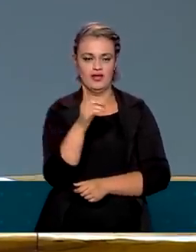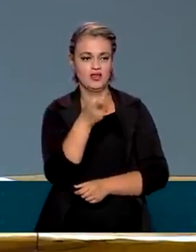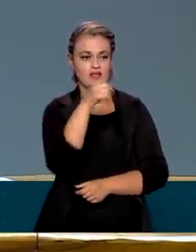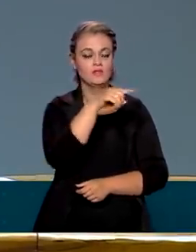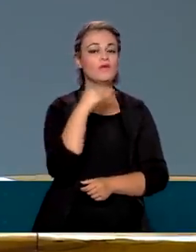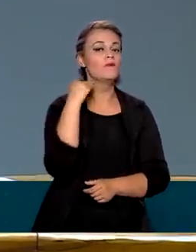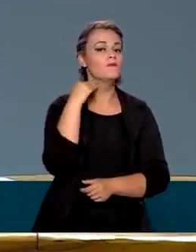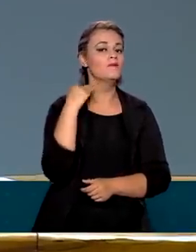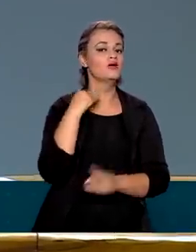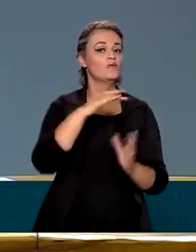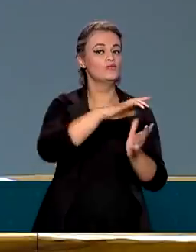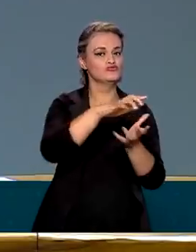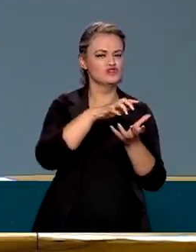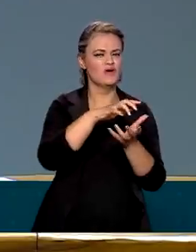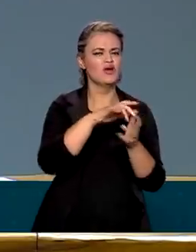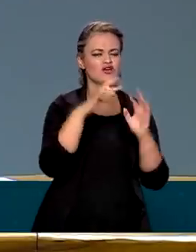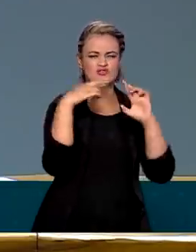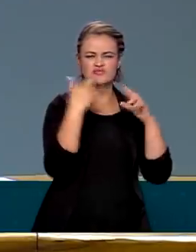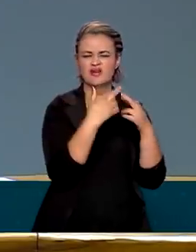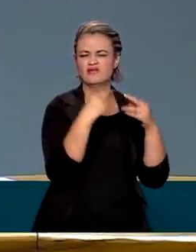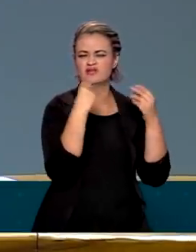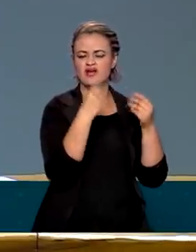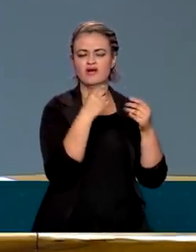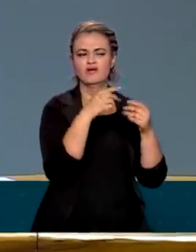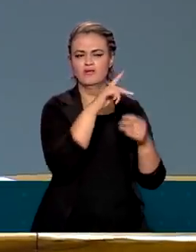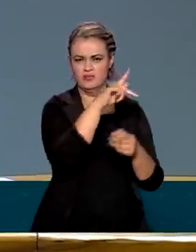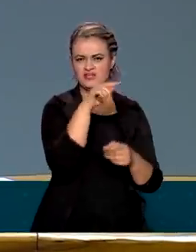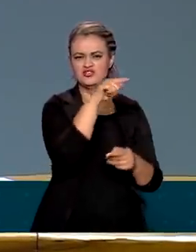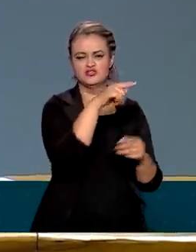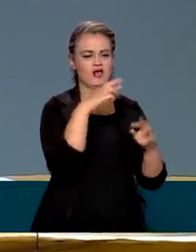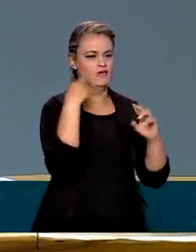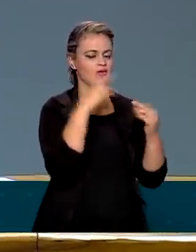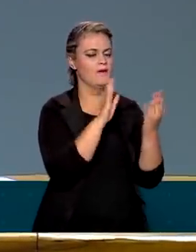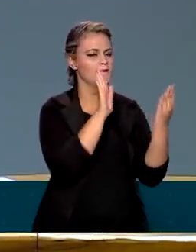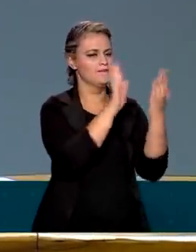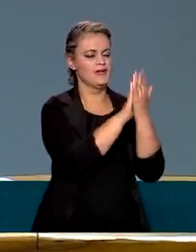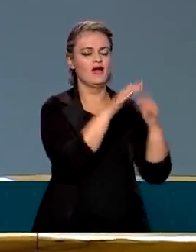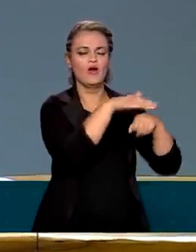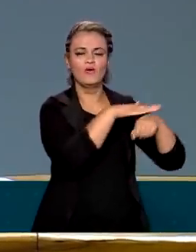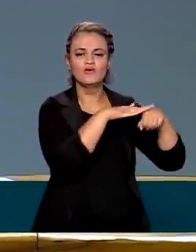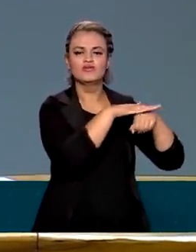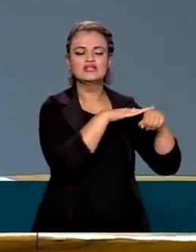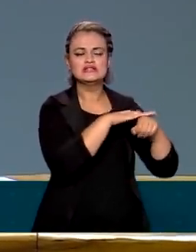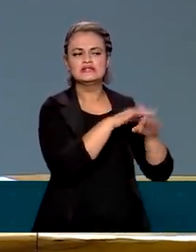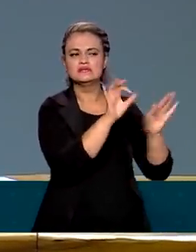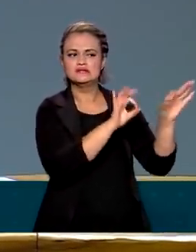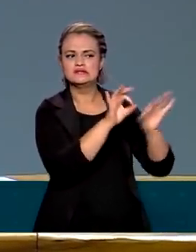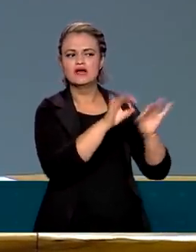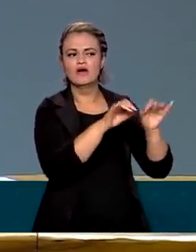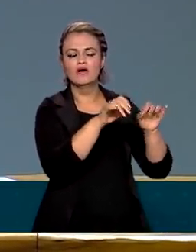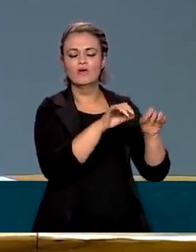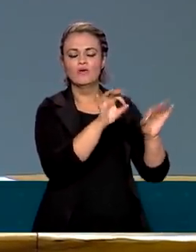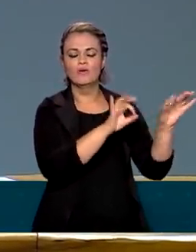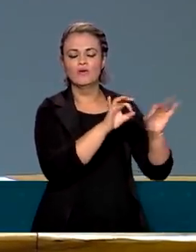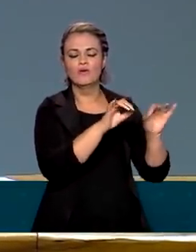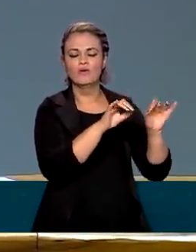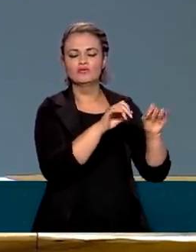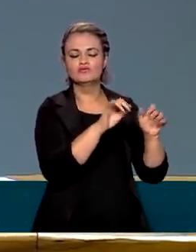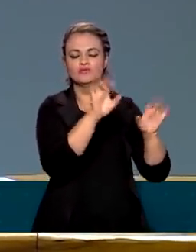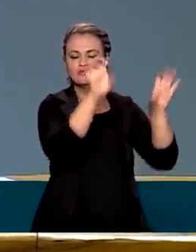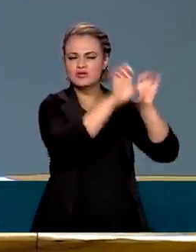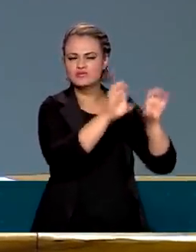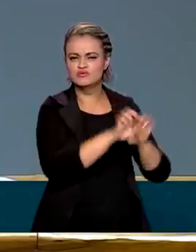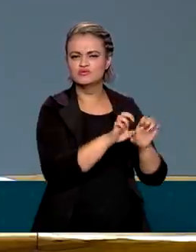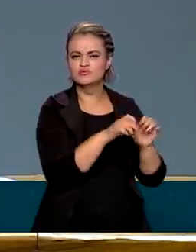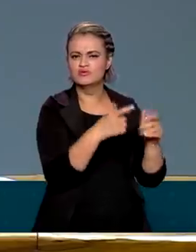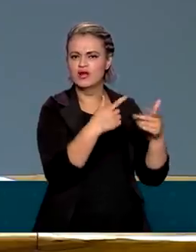Banco Mundial, eu tive uma reunião longa com o presidente do Banco Mundial, e a nossa ideia é o seguinte, temos que construir estruturas transnacionais, infraestrutura sustentável